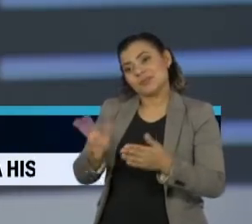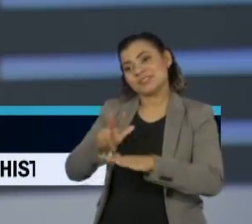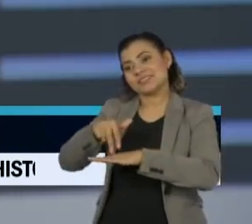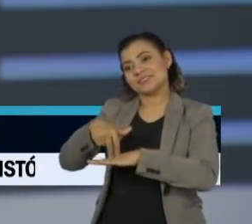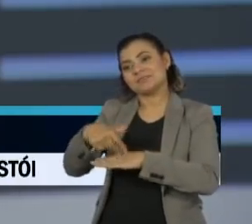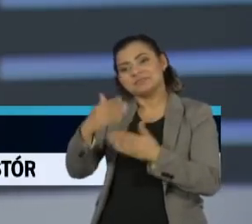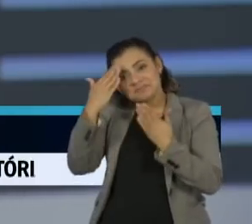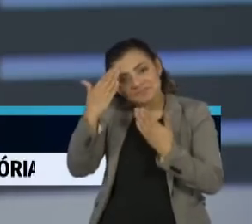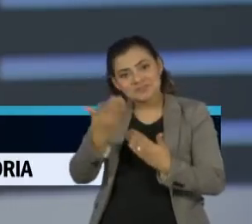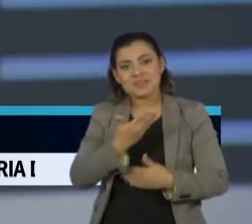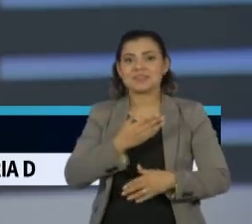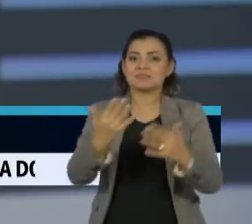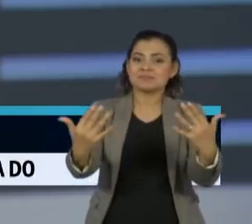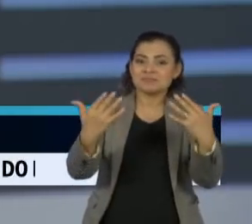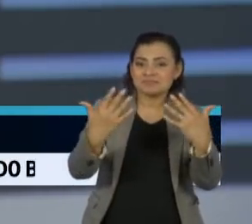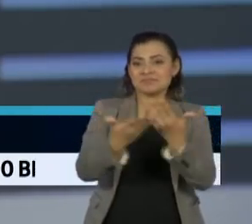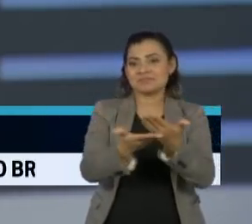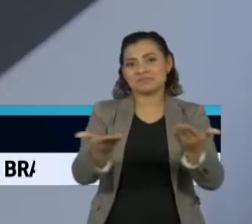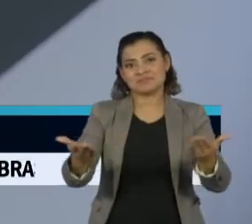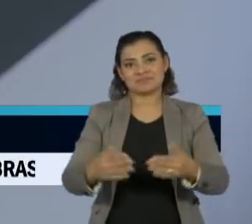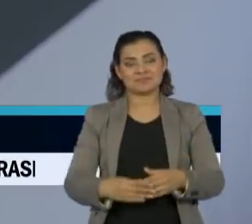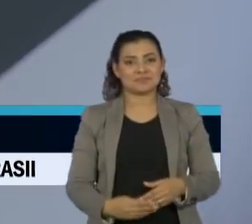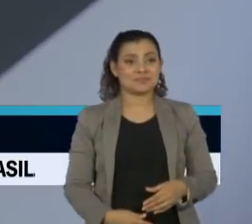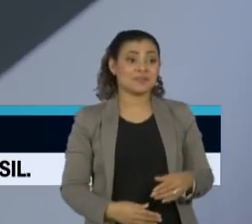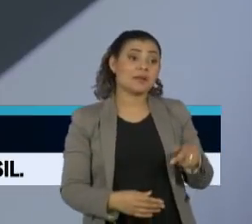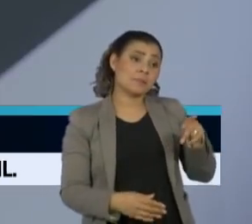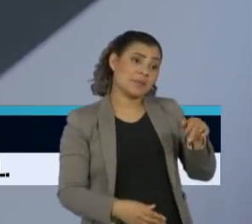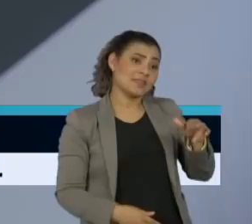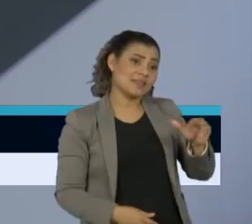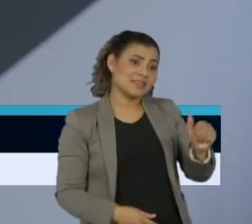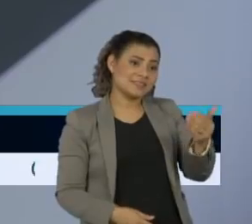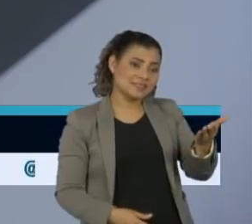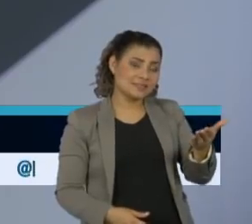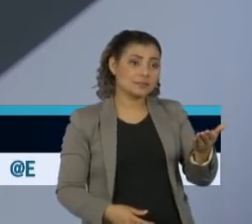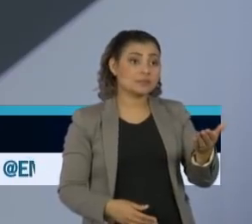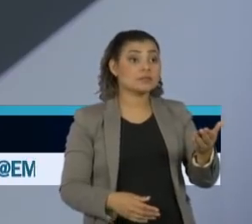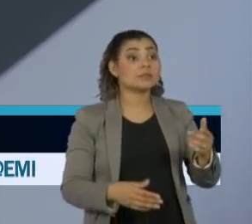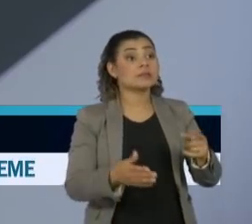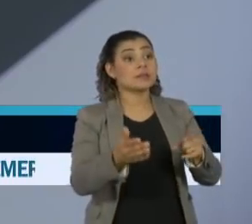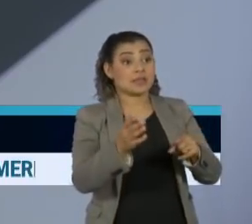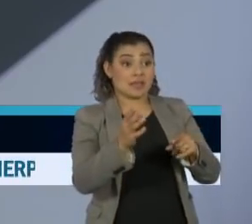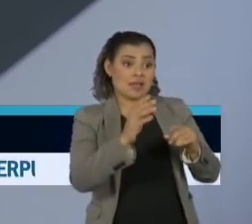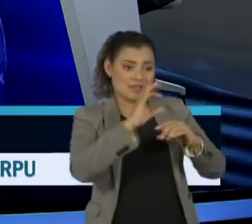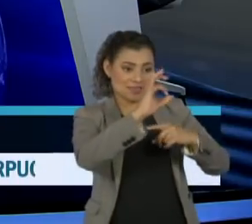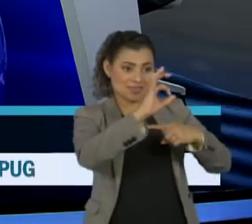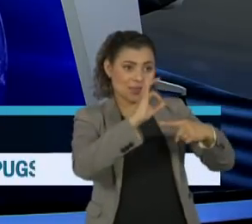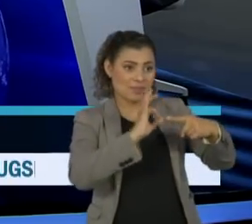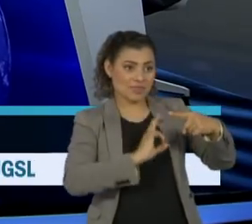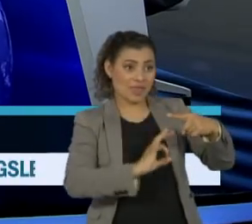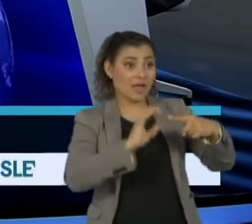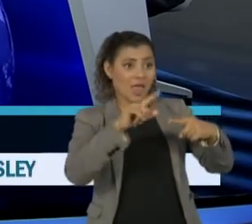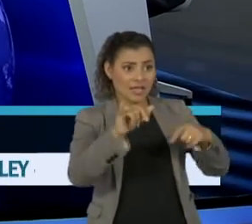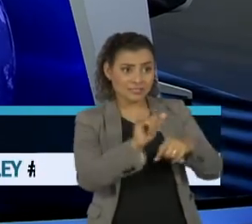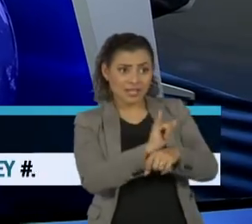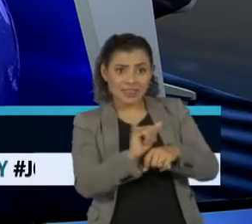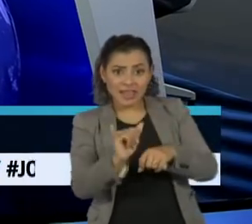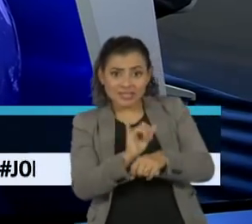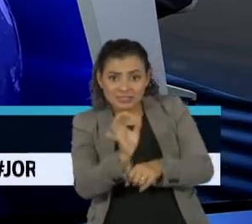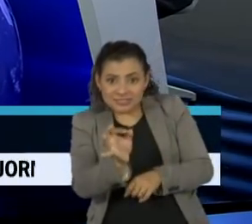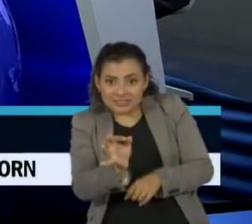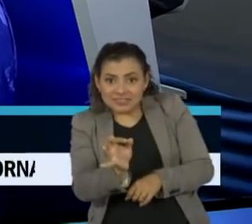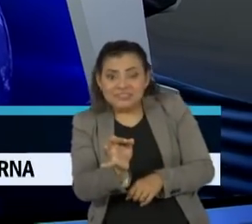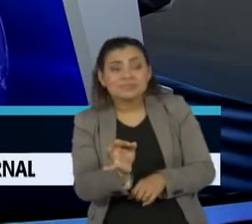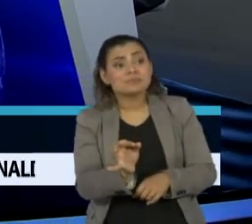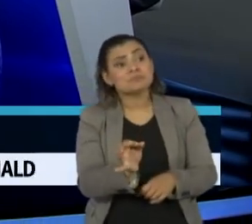Patrícia, os telespectadores. Patrícia. Patrícia, a Cinemateca foi a saída honrosa encontrada para a atriz Regina Duarte, né?